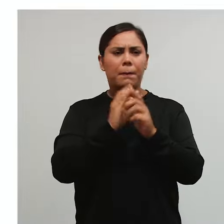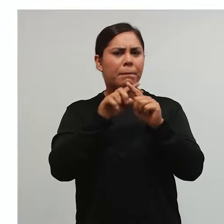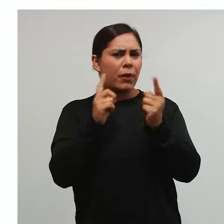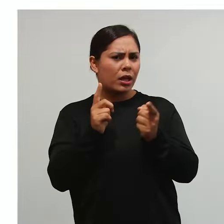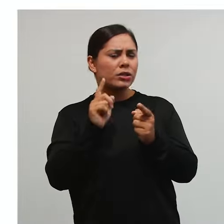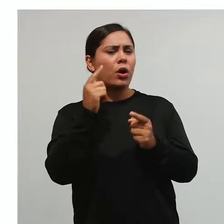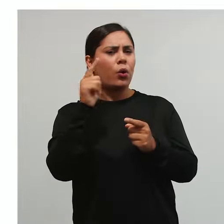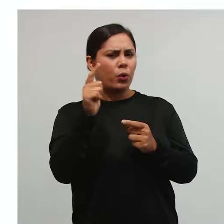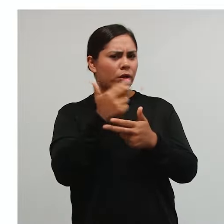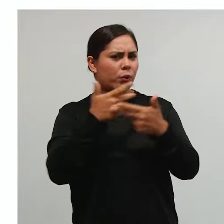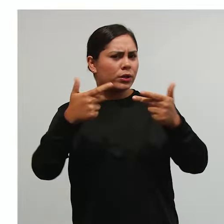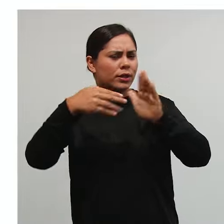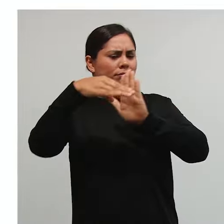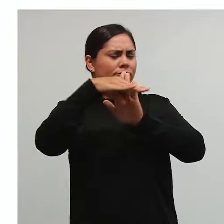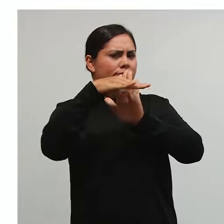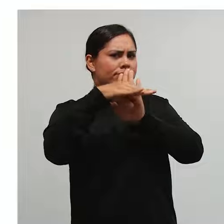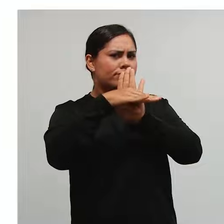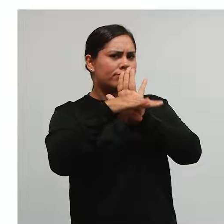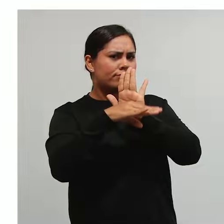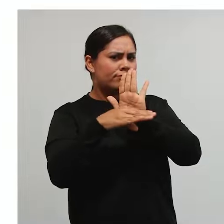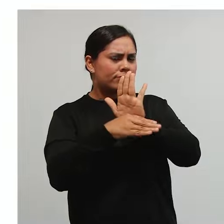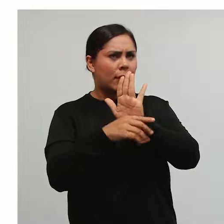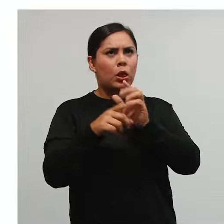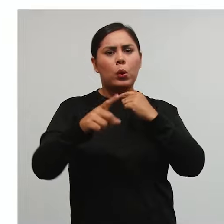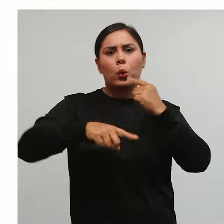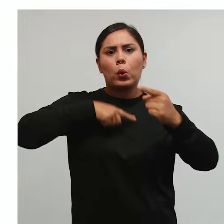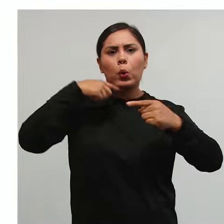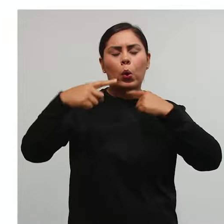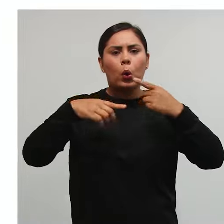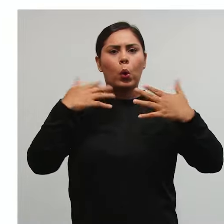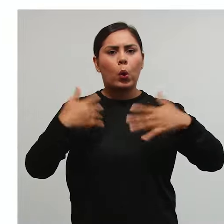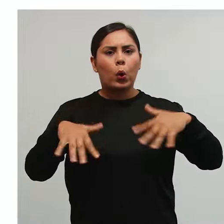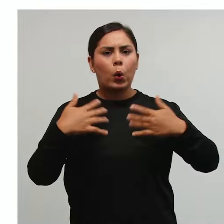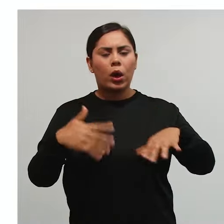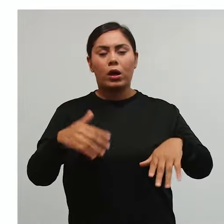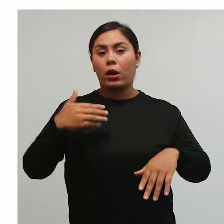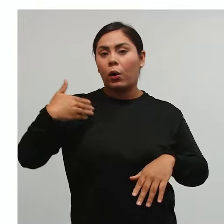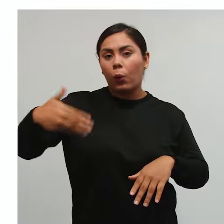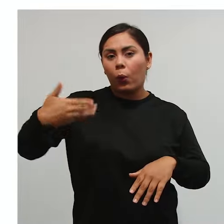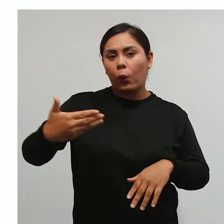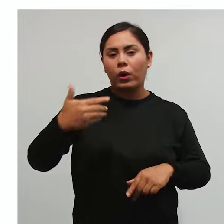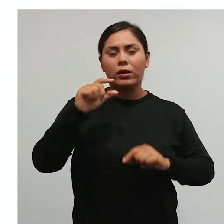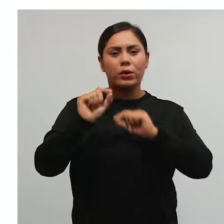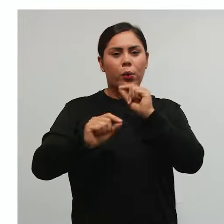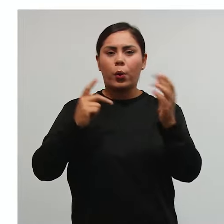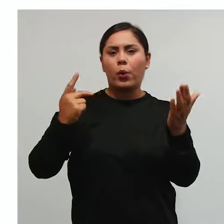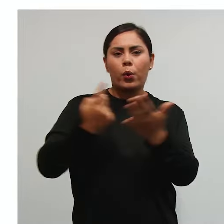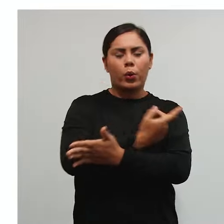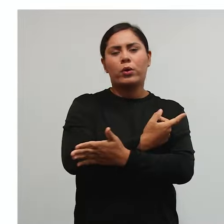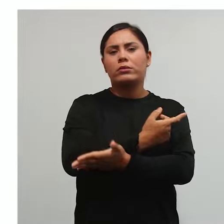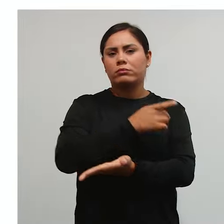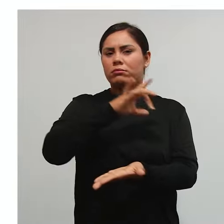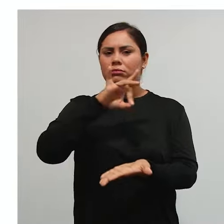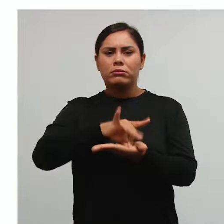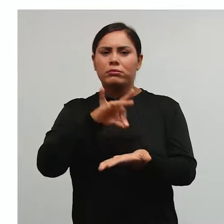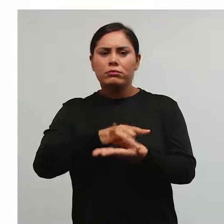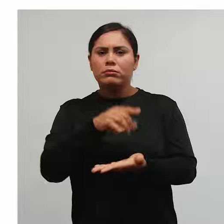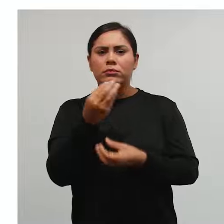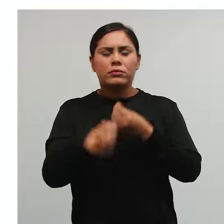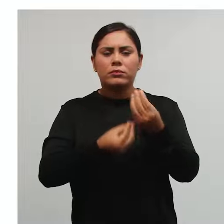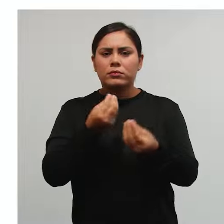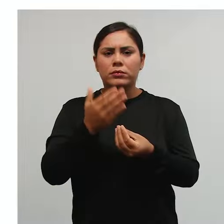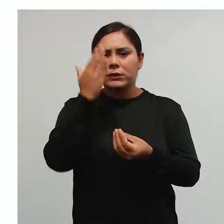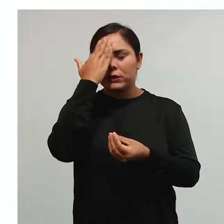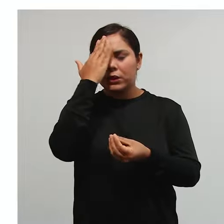Mas tem outros pontos que eu estou com dúvida. Então, quando que ocorre o fato gerador? Qual que é o